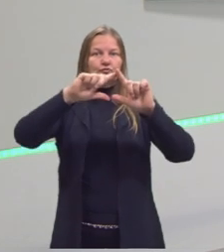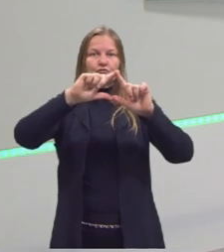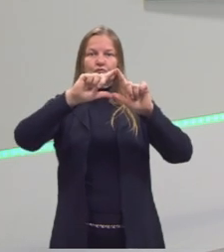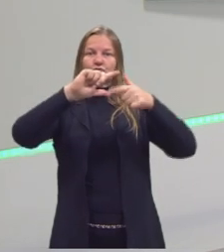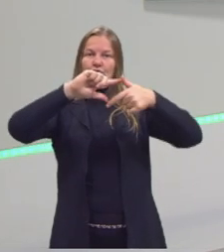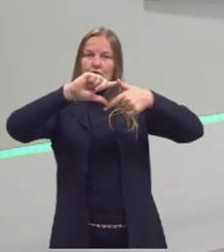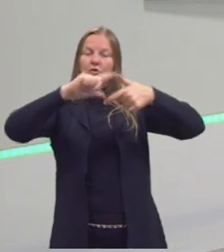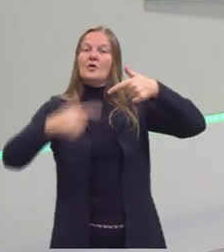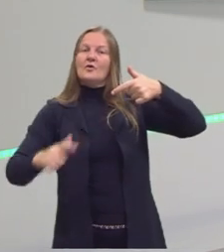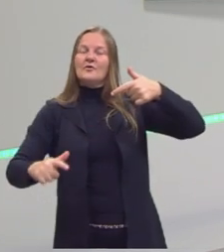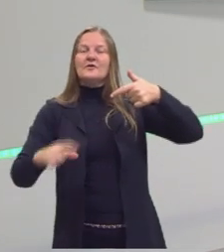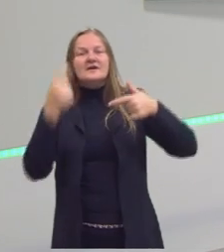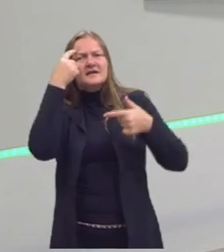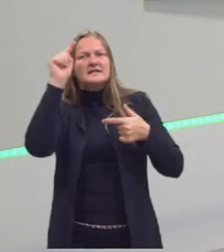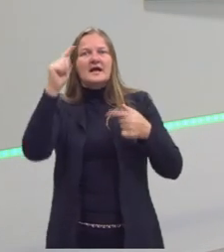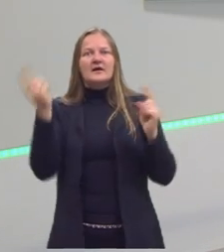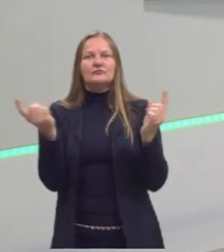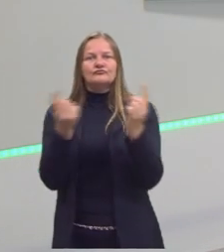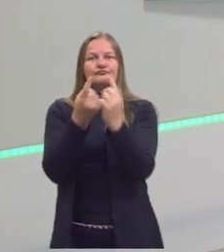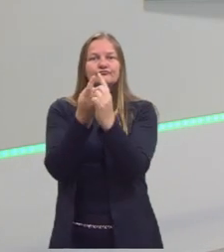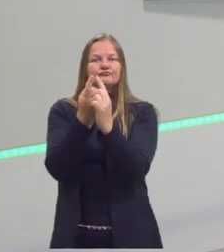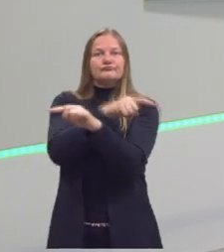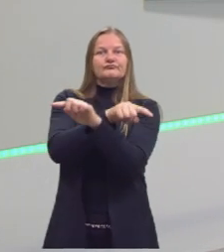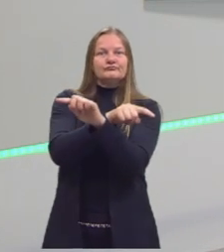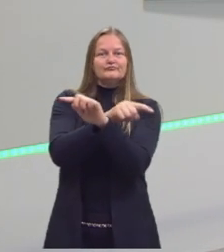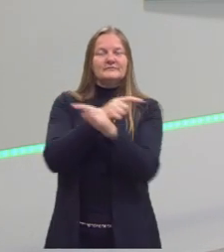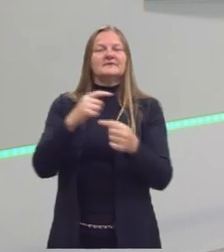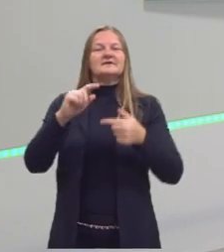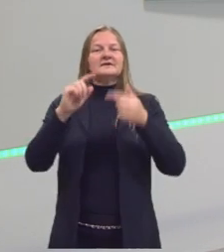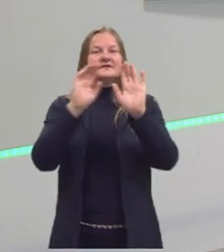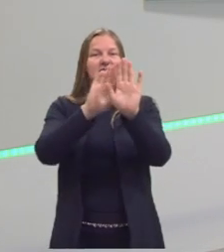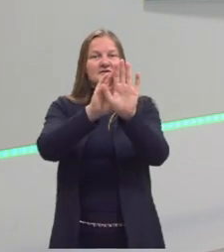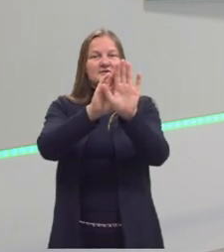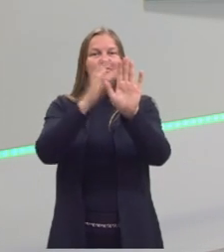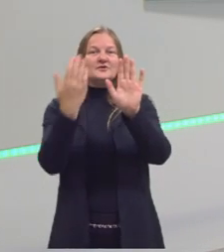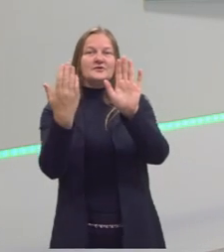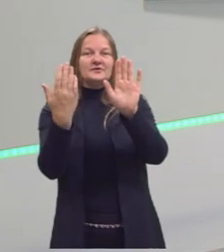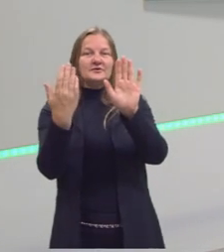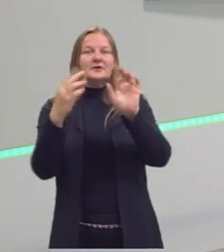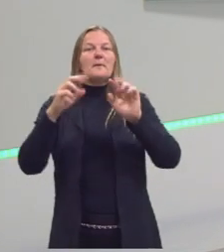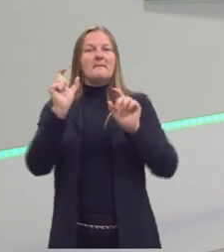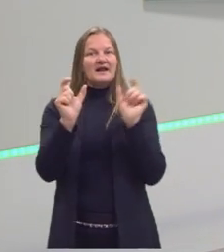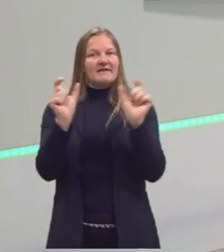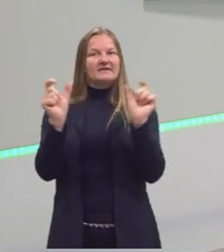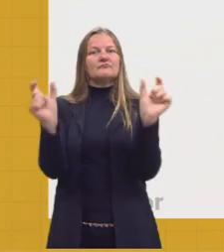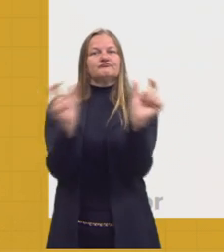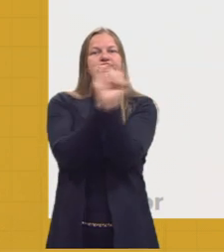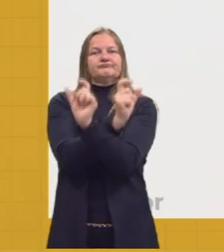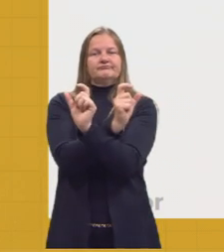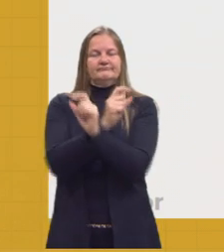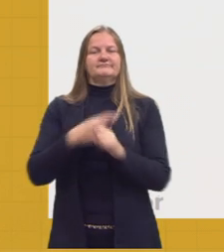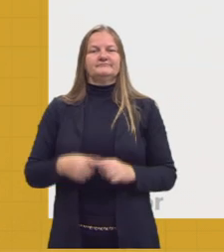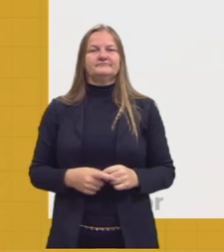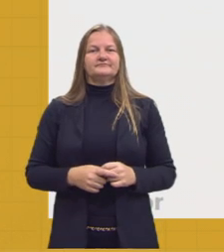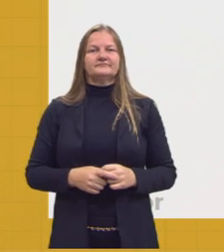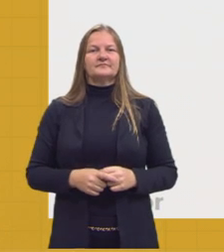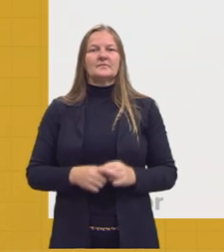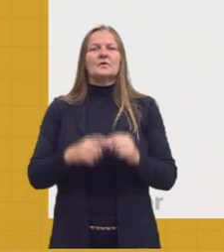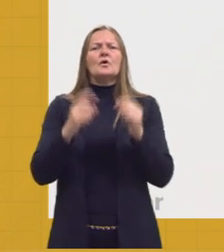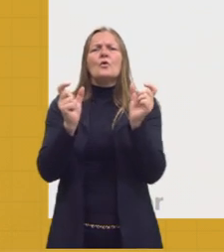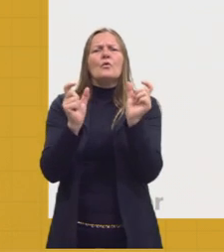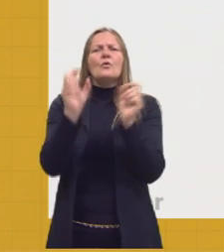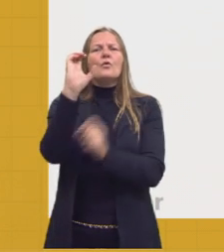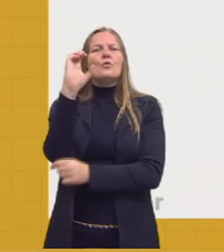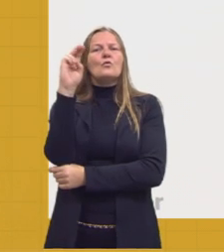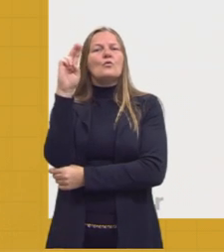ter ideias contrárias. E a antítese, nós teremos palavras contrárias. Cultismo e conceptismo. Então,